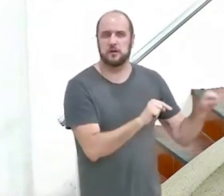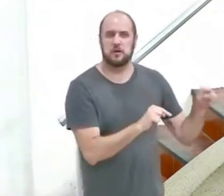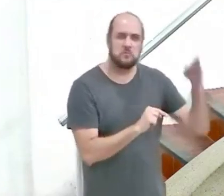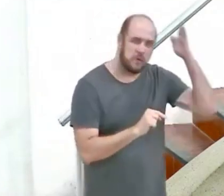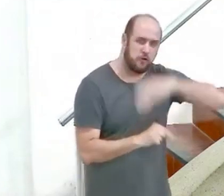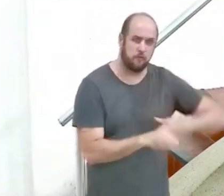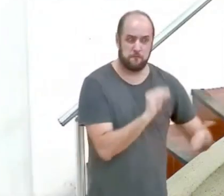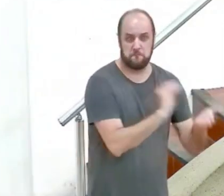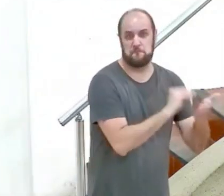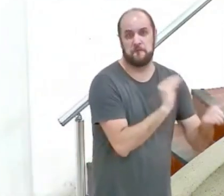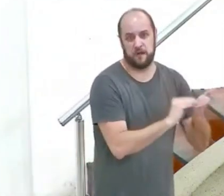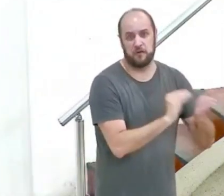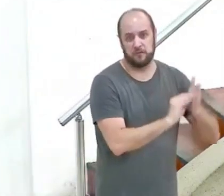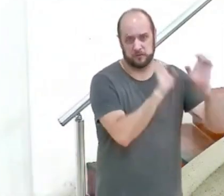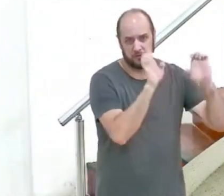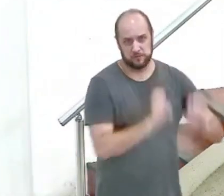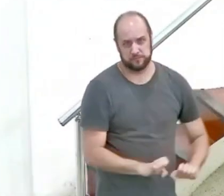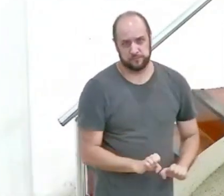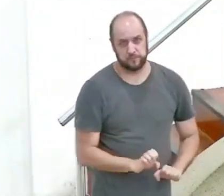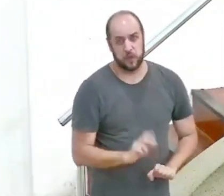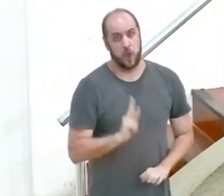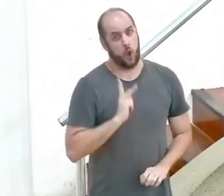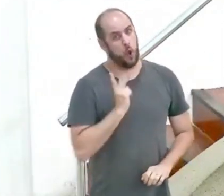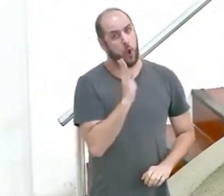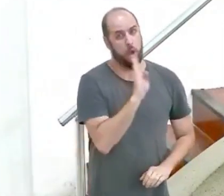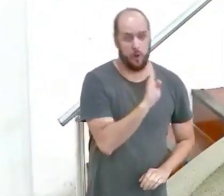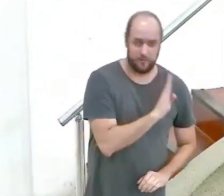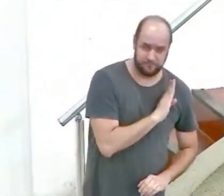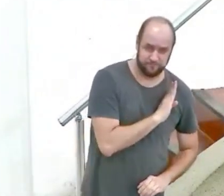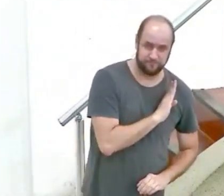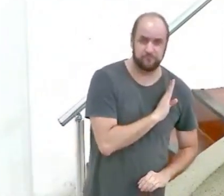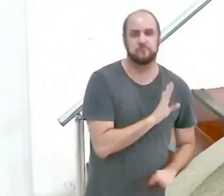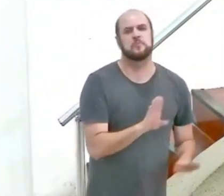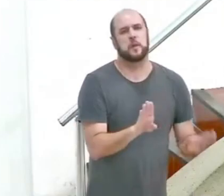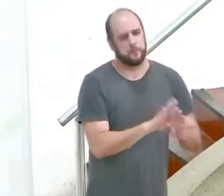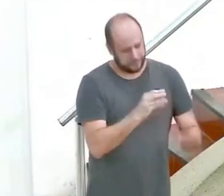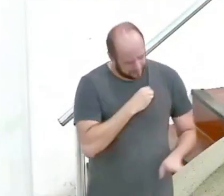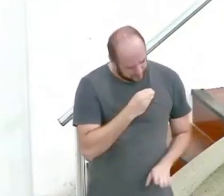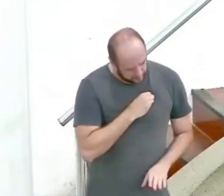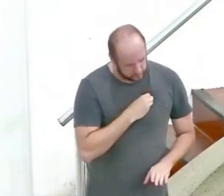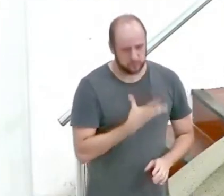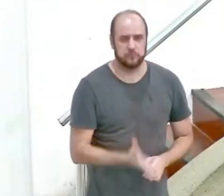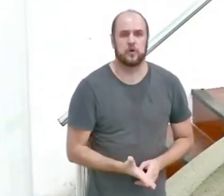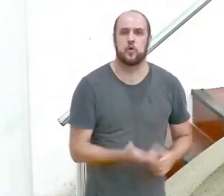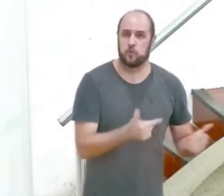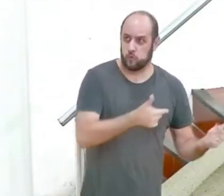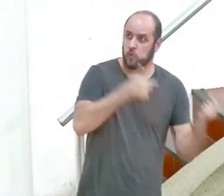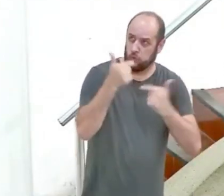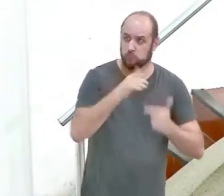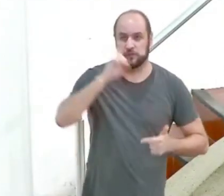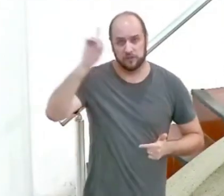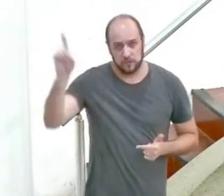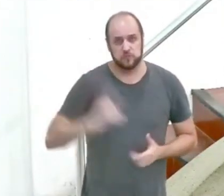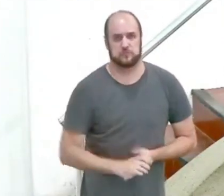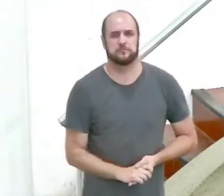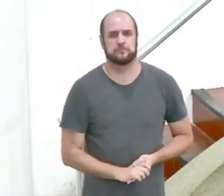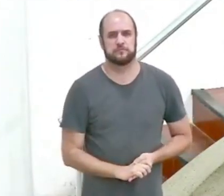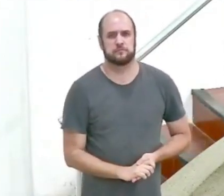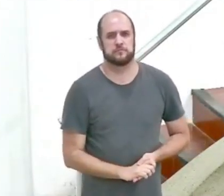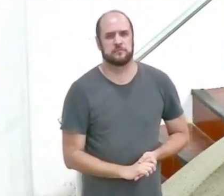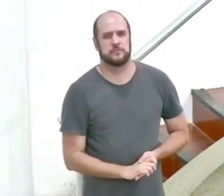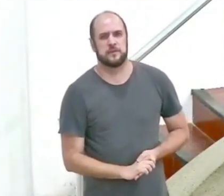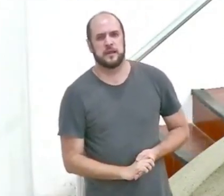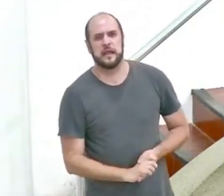Toda relação homossexual é imoral e pecaminosa. Uma ofensa a Deus. Toda relação